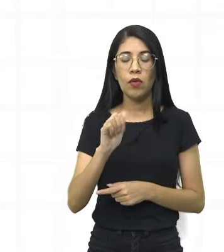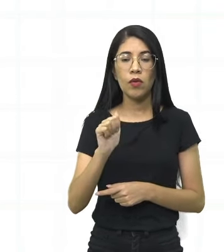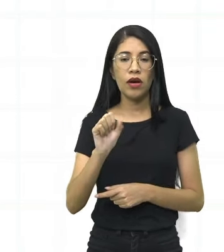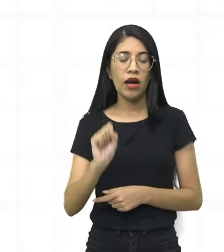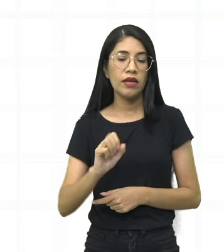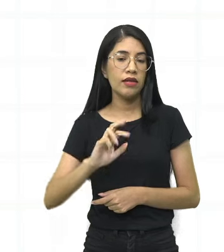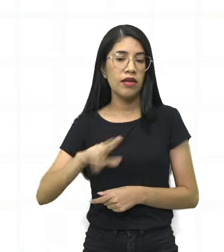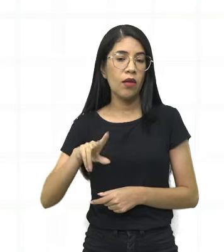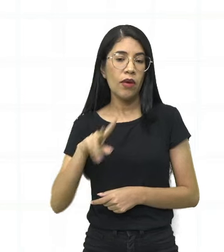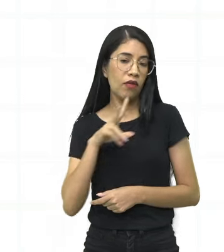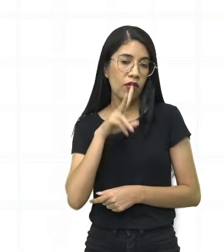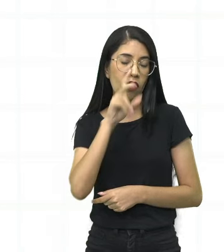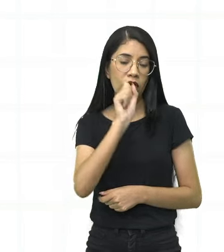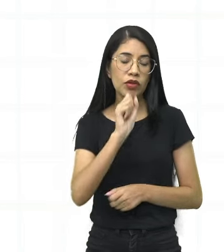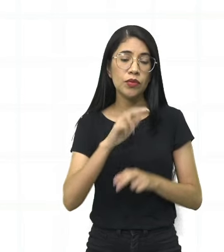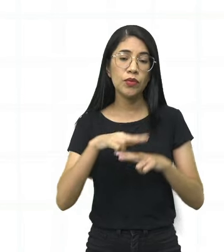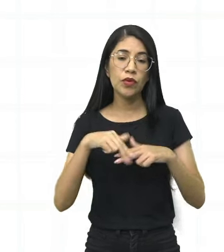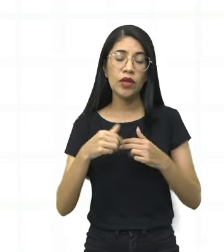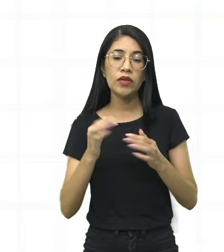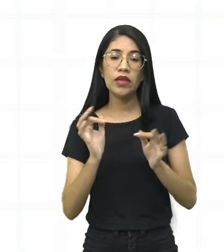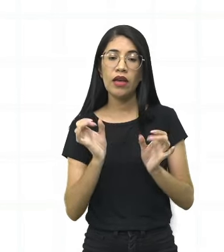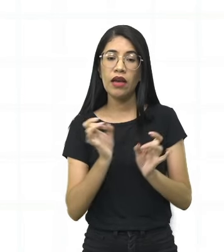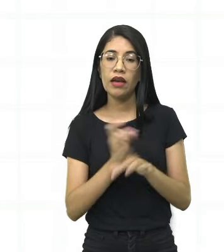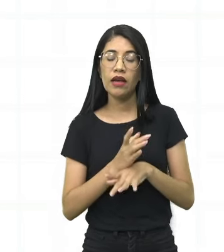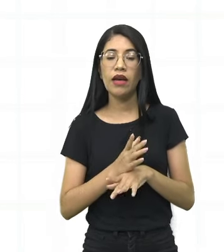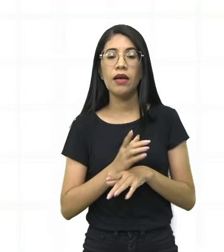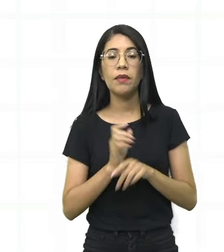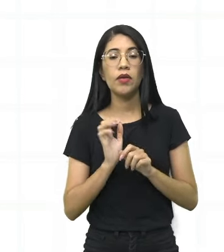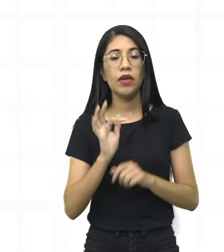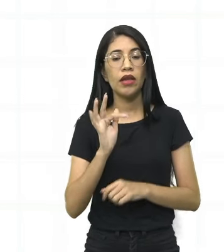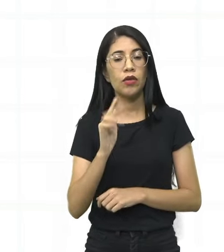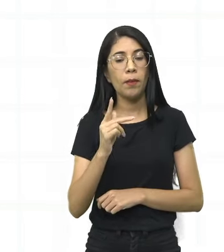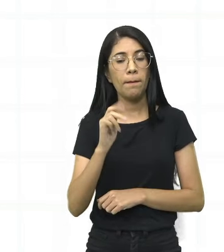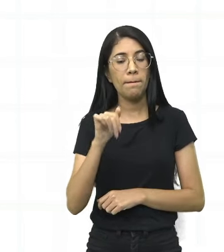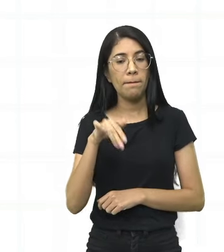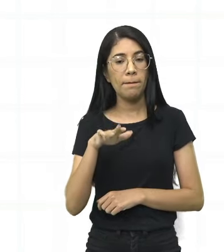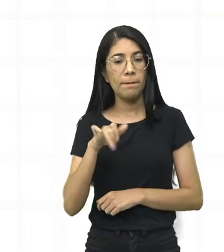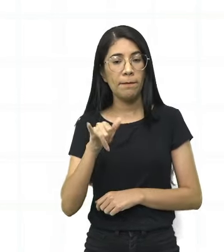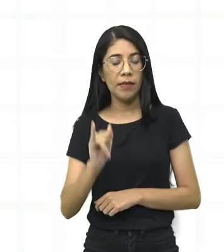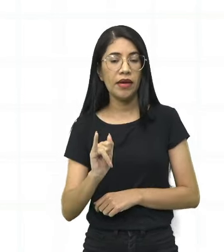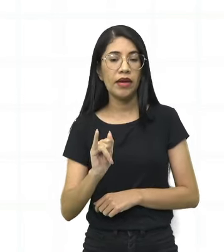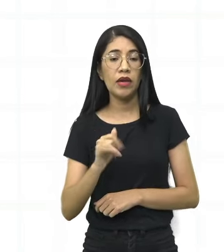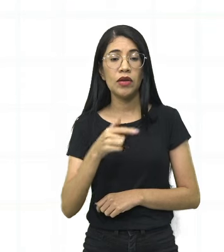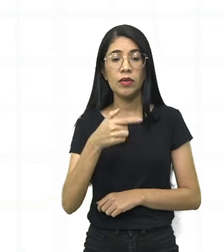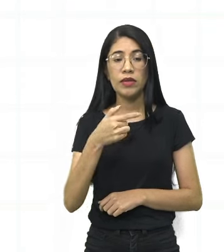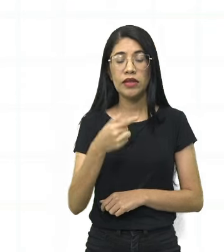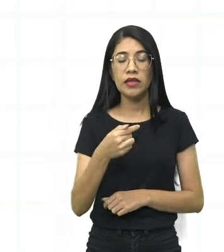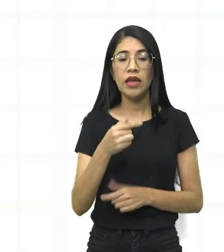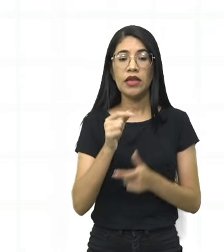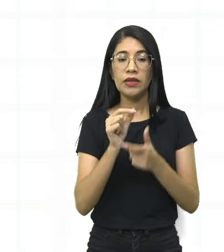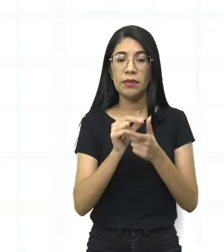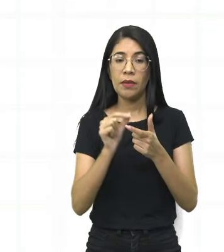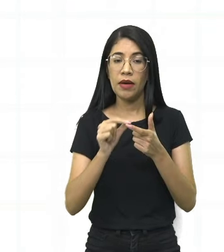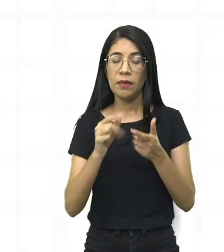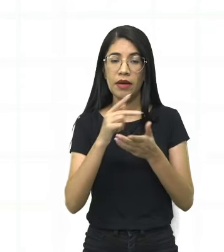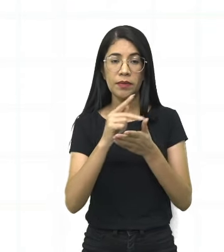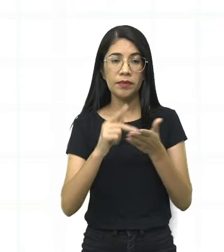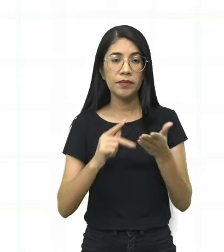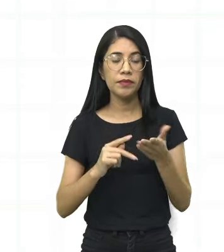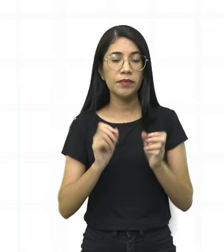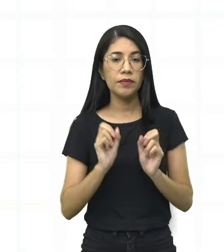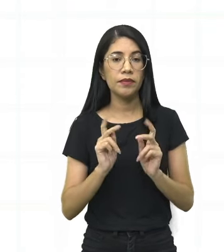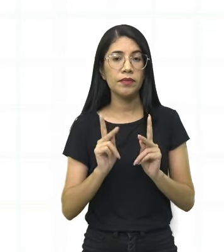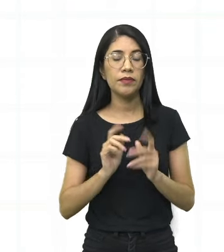tônica. Então, por isso que aqui termina como sete sílabas poéticas.